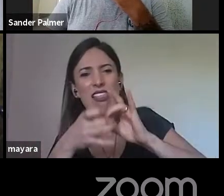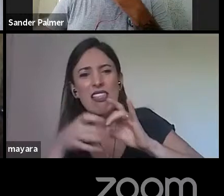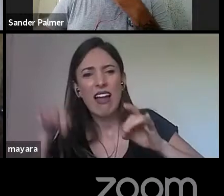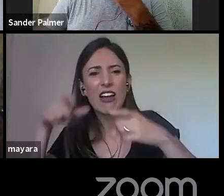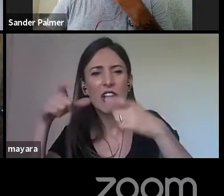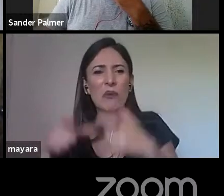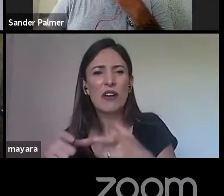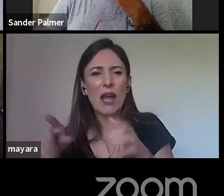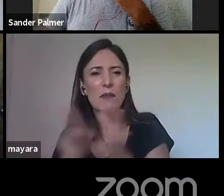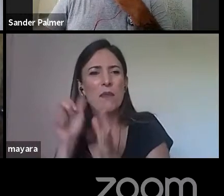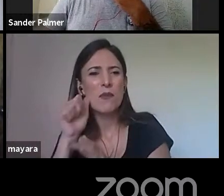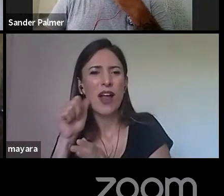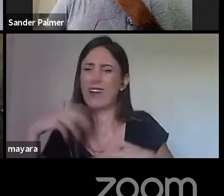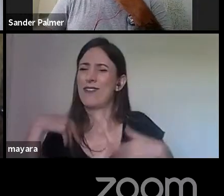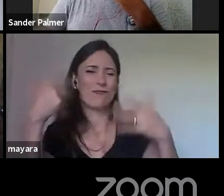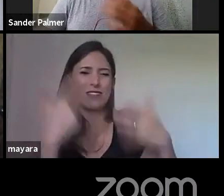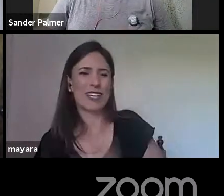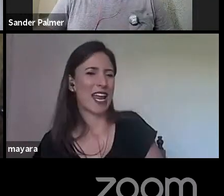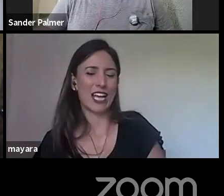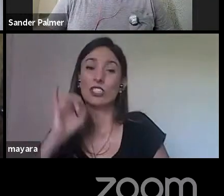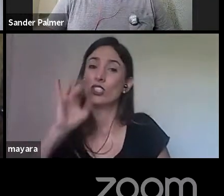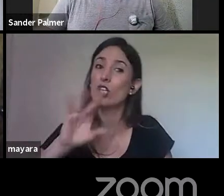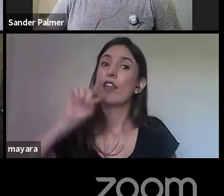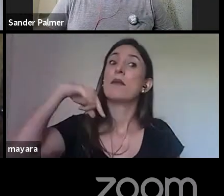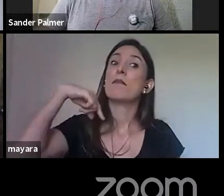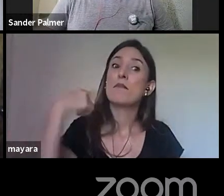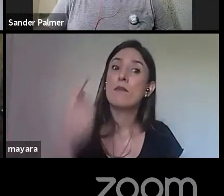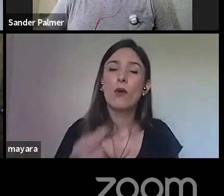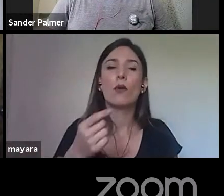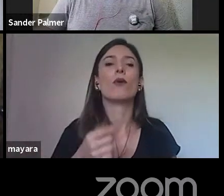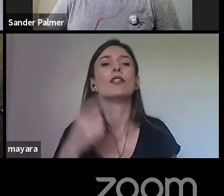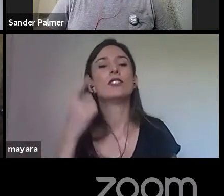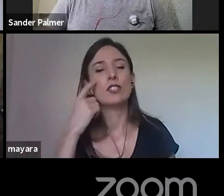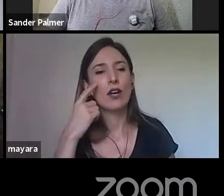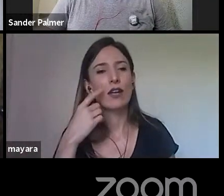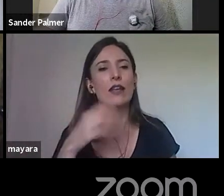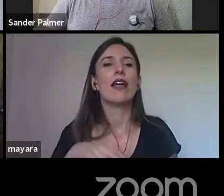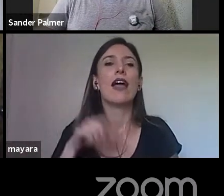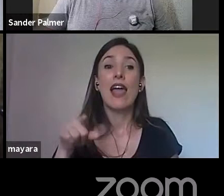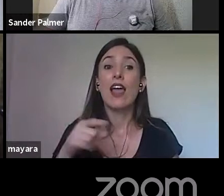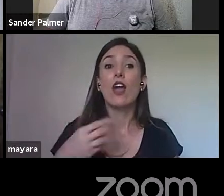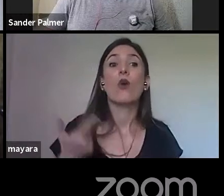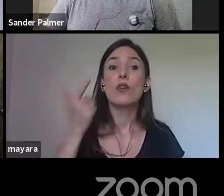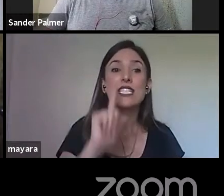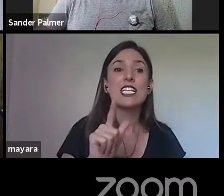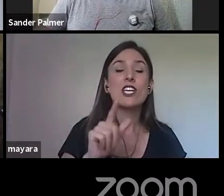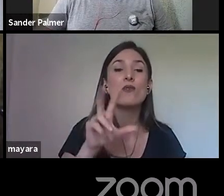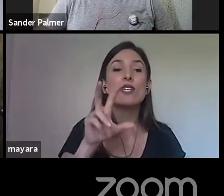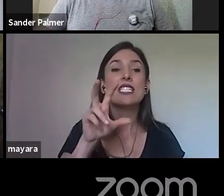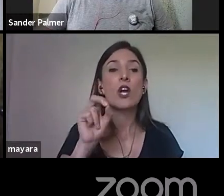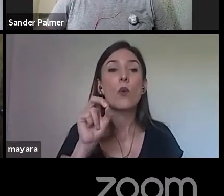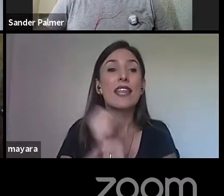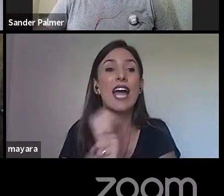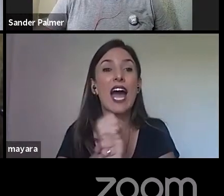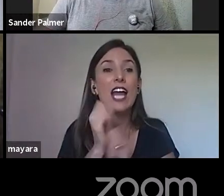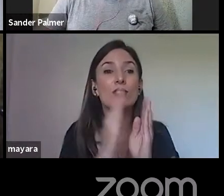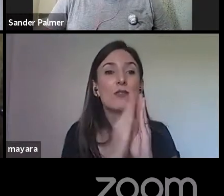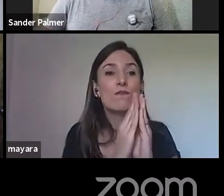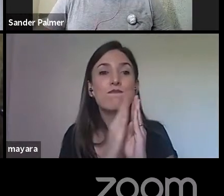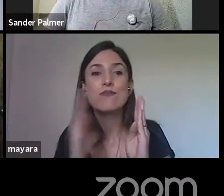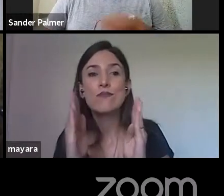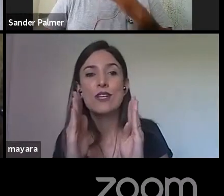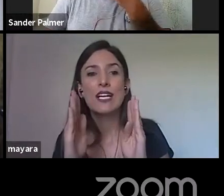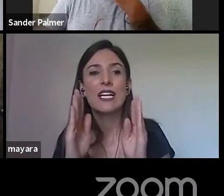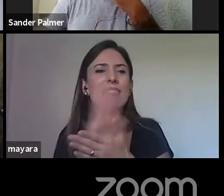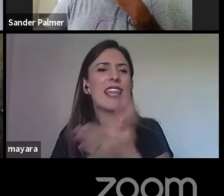a gente pensar esse caminho, né? Elas viveram 50 anos sem essa regularização. Enfim, é